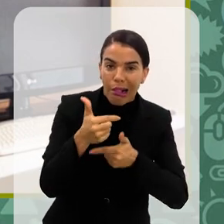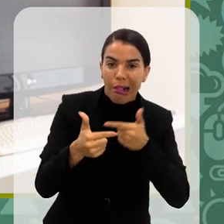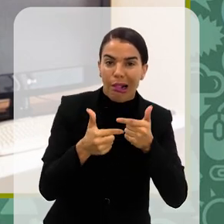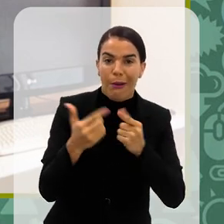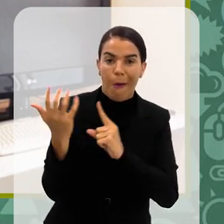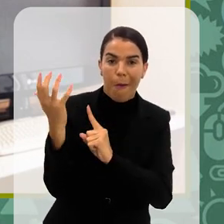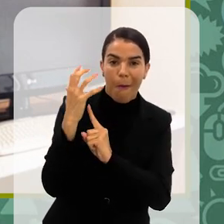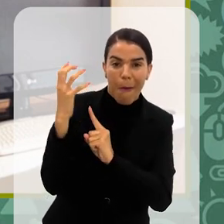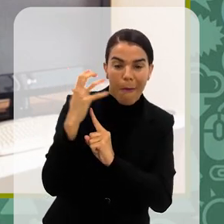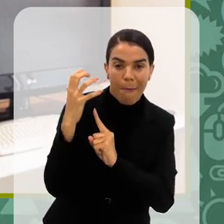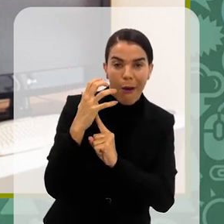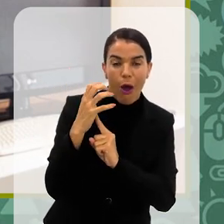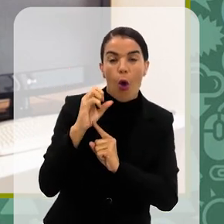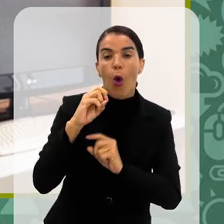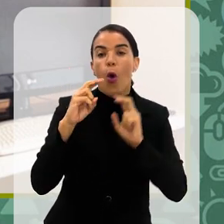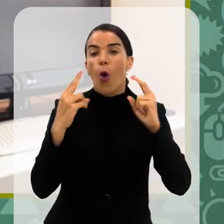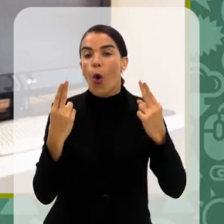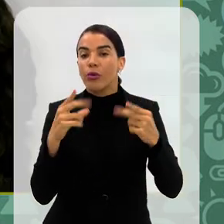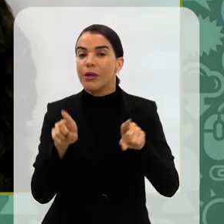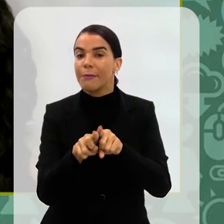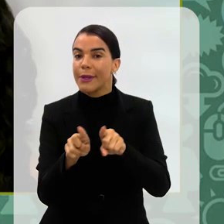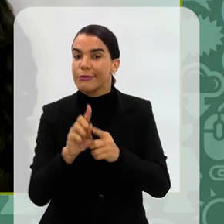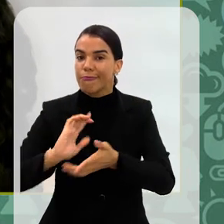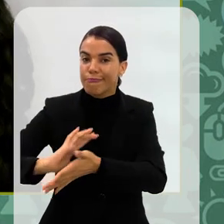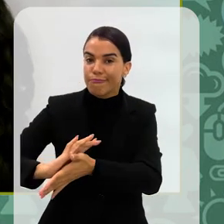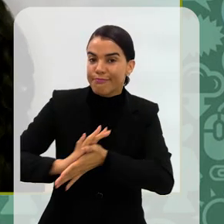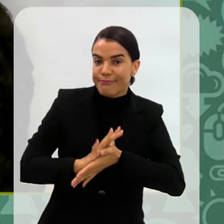né? Quanto também em relação ao preconceito.